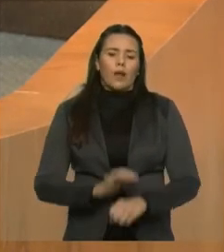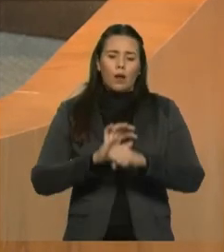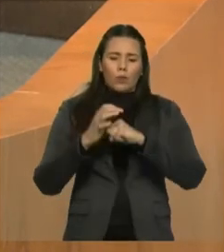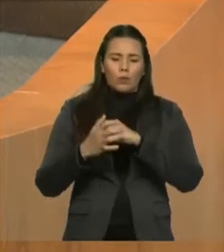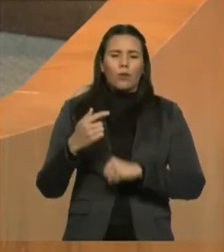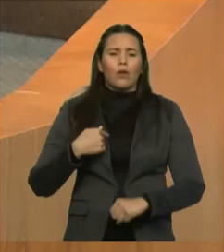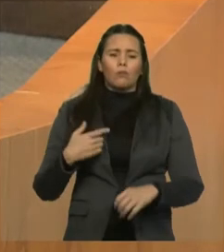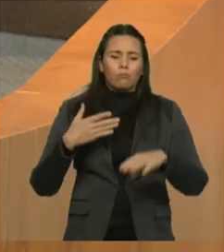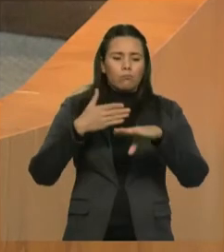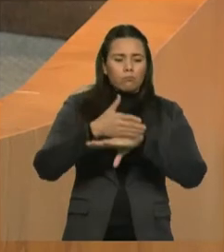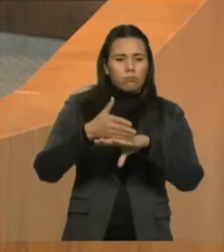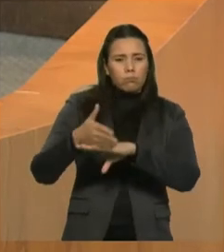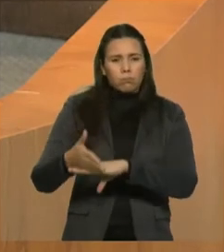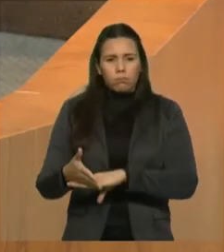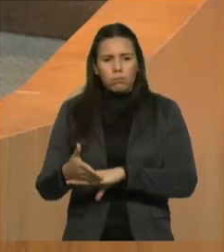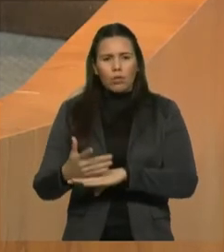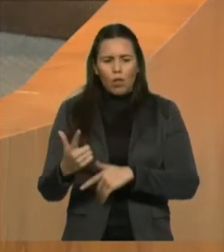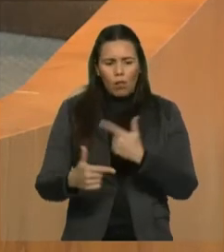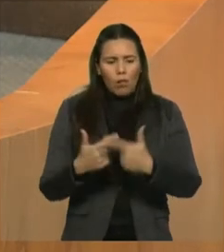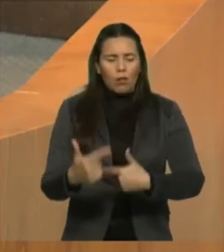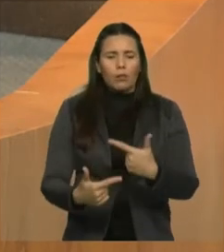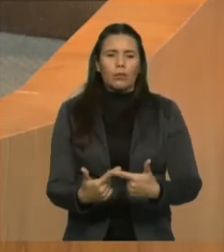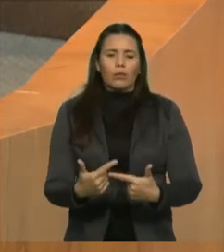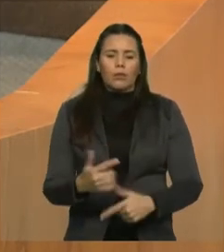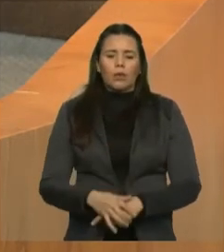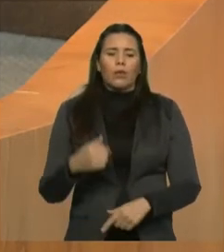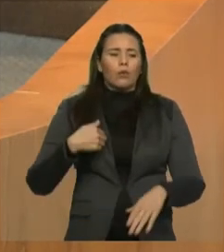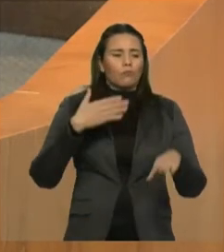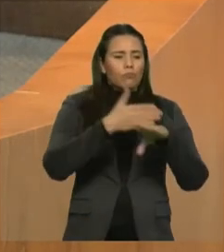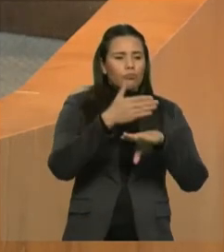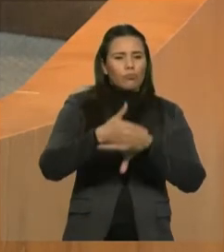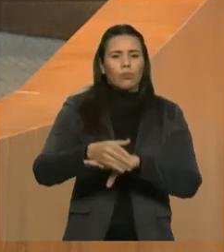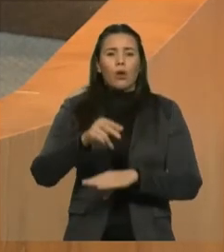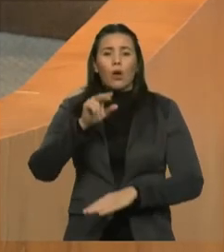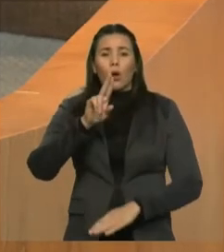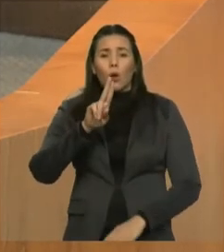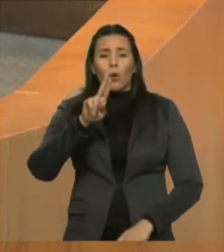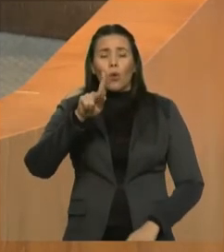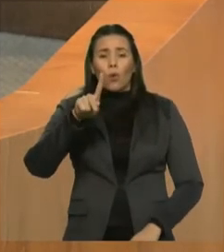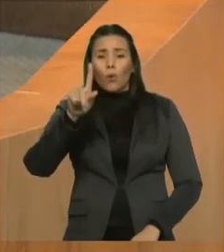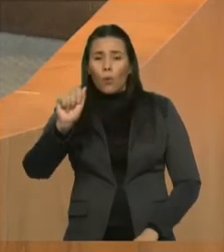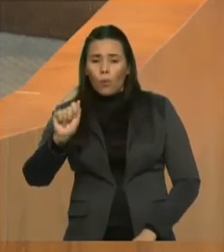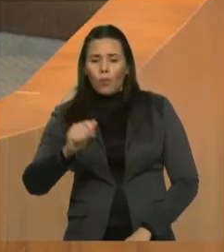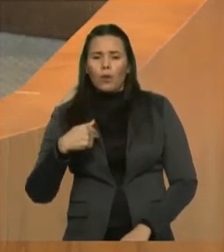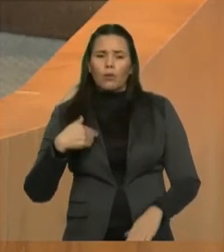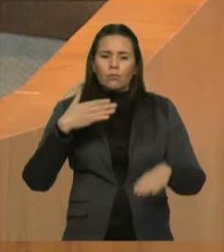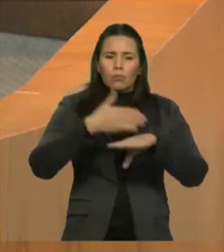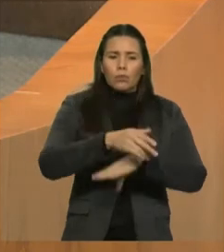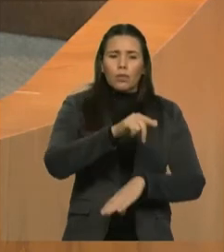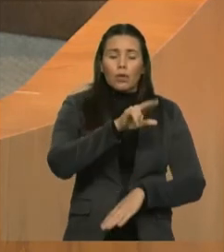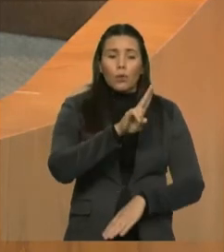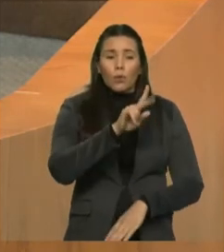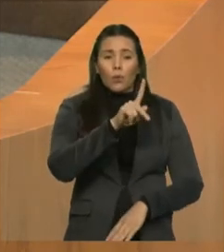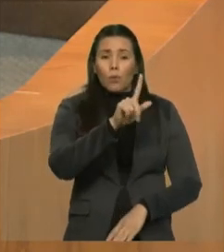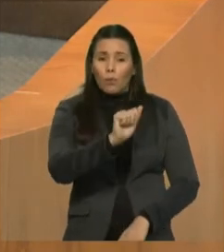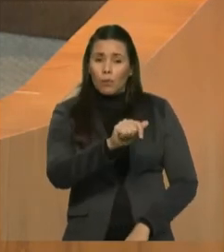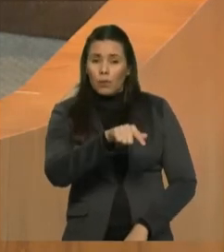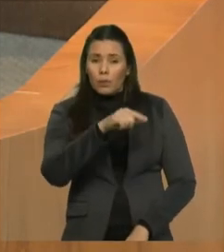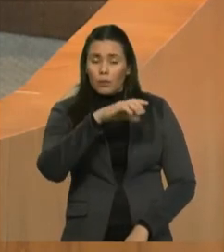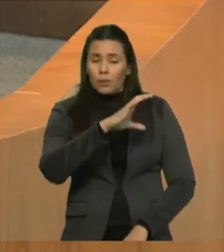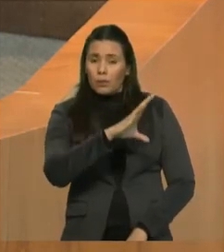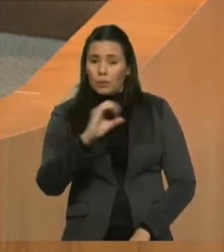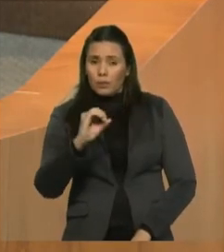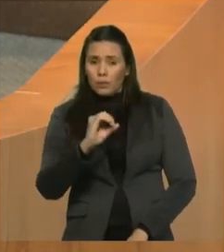para a linha de frente e visitamos as UPAs. E eu estive aí na cidade operária, que é a região